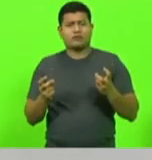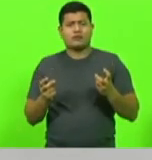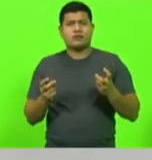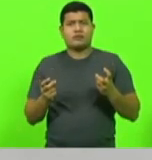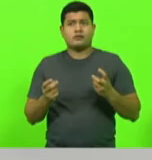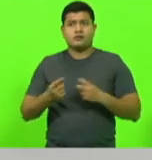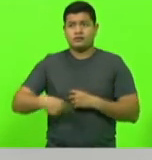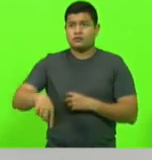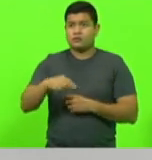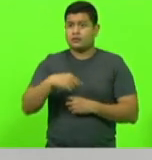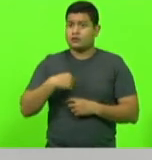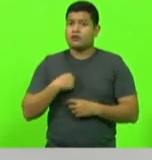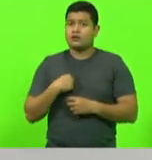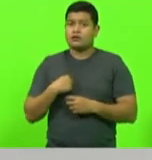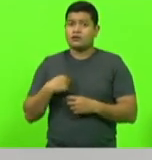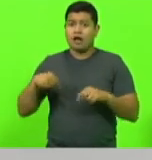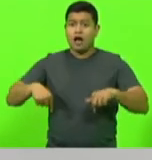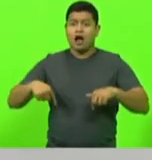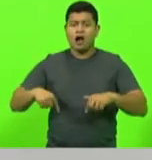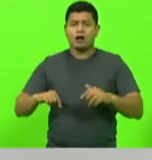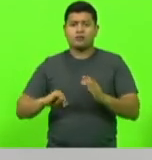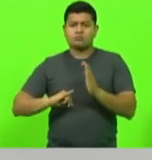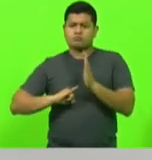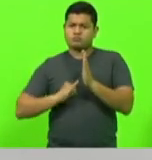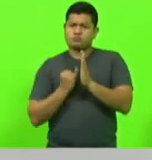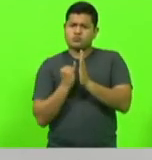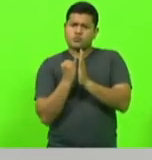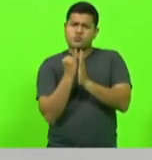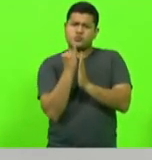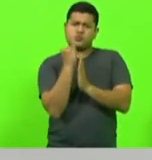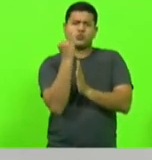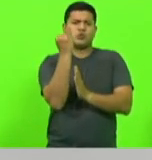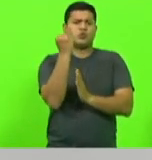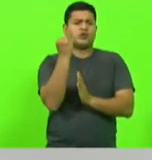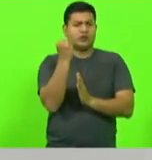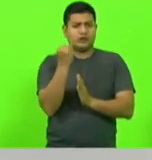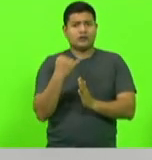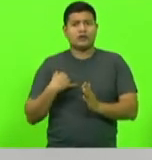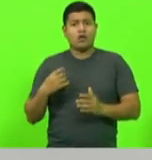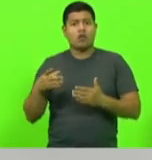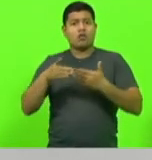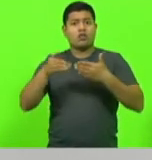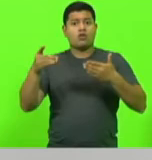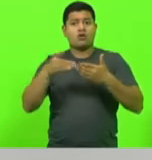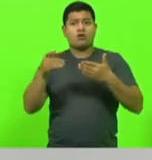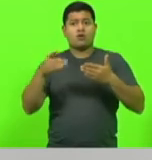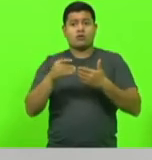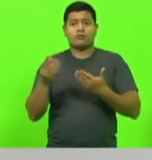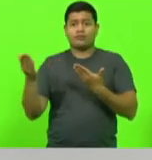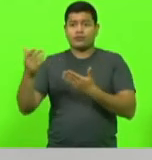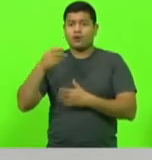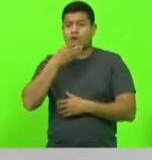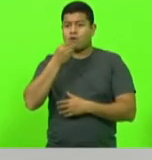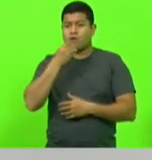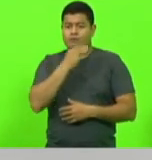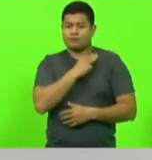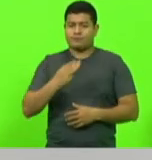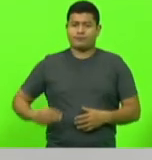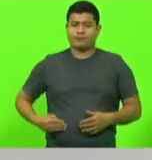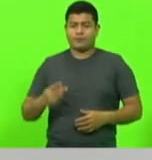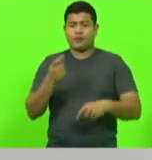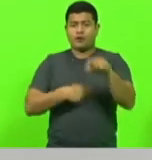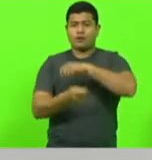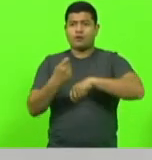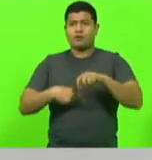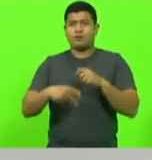nós estamos com um país com a inflação nas alturas, com o dólar, que o Paulo Guedes dizia que se fossem muito incompetentes,